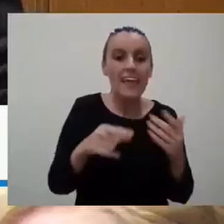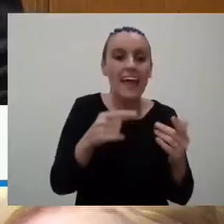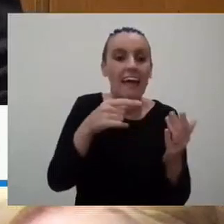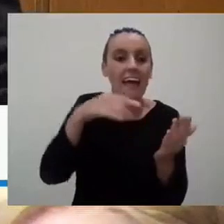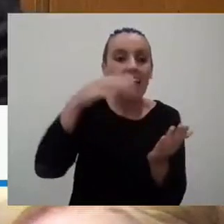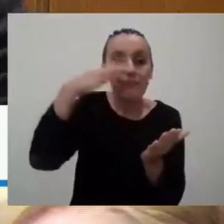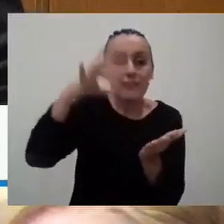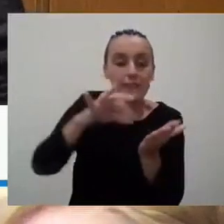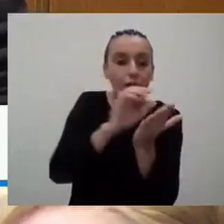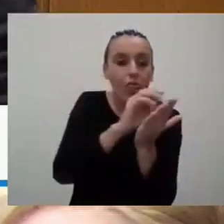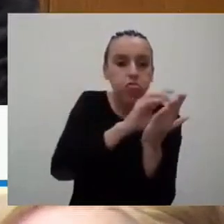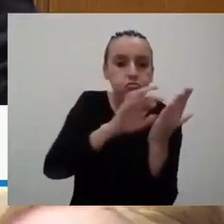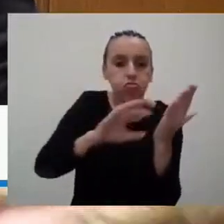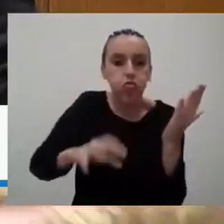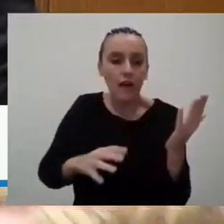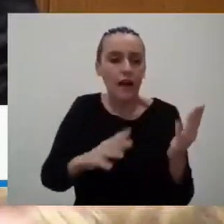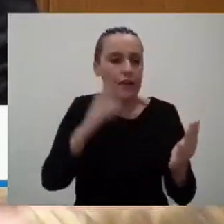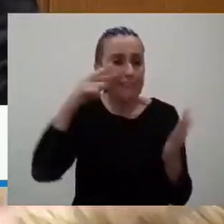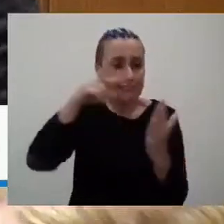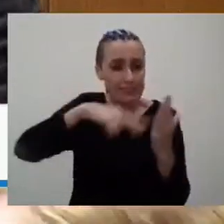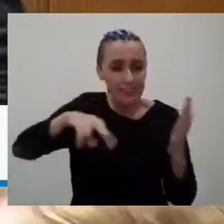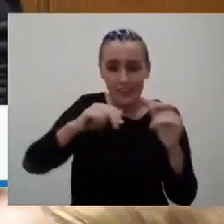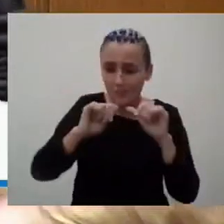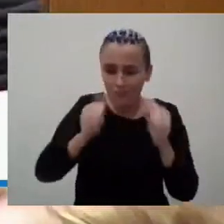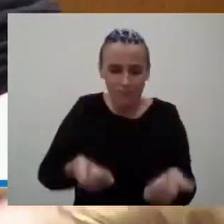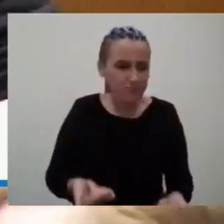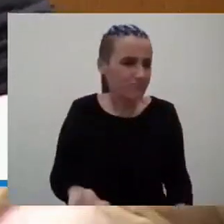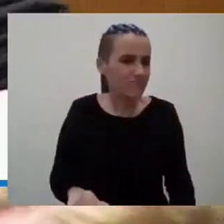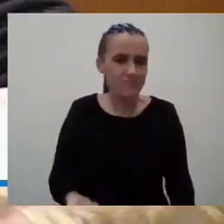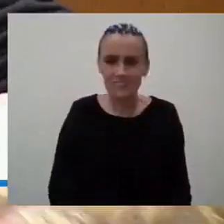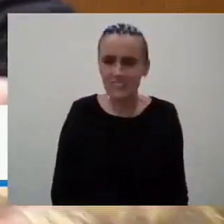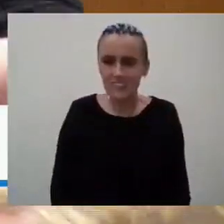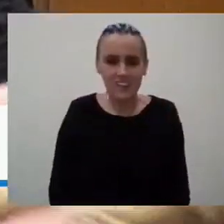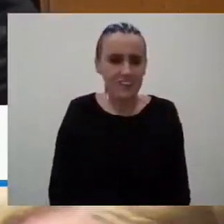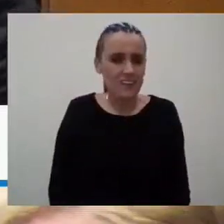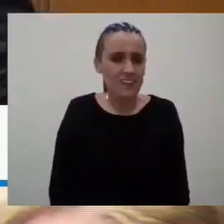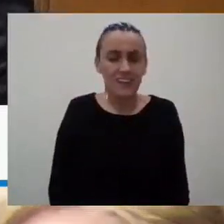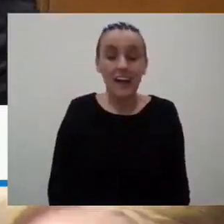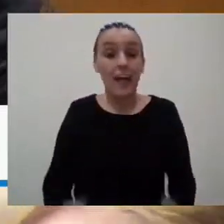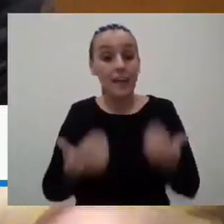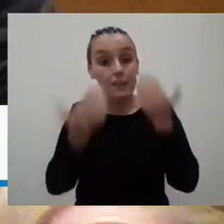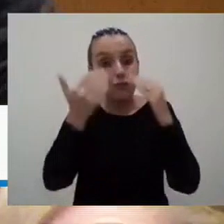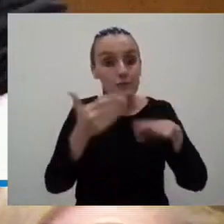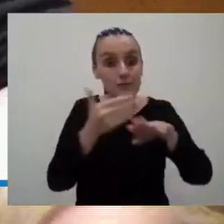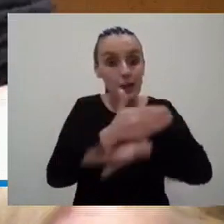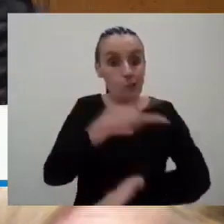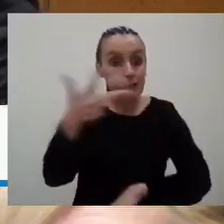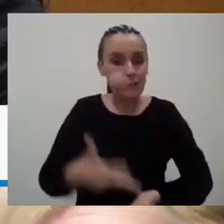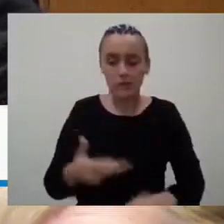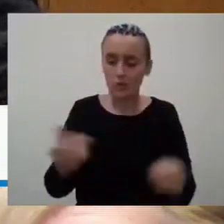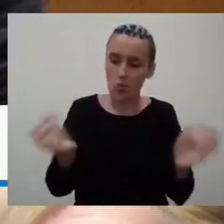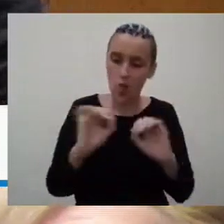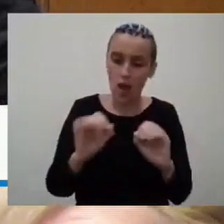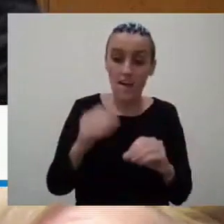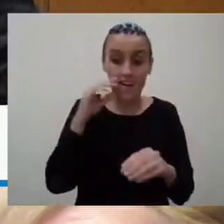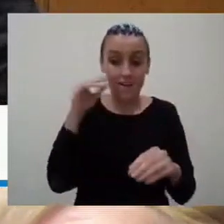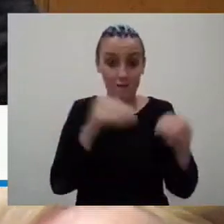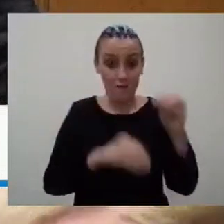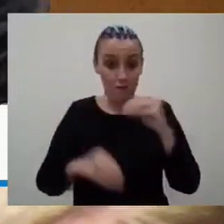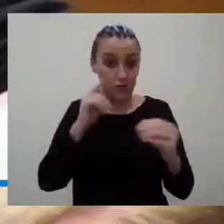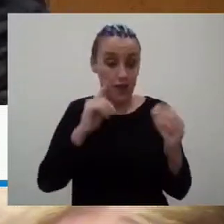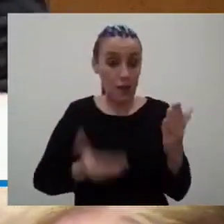elegível. E, portanto, nós não temos condições para ter acesso a toda a informação que precisávamos ter, não só para votar esta proposta